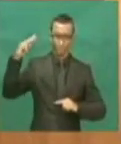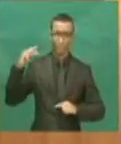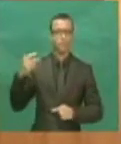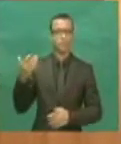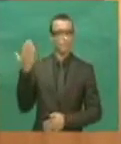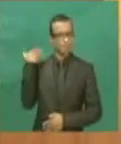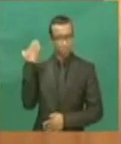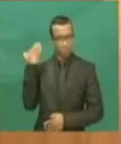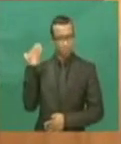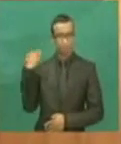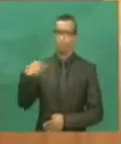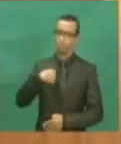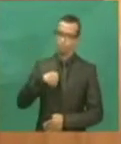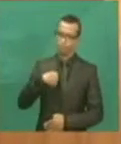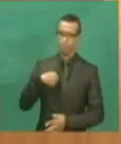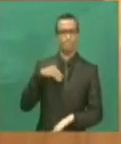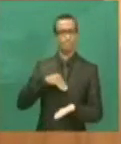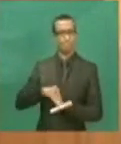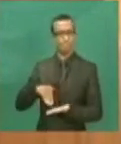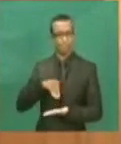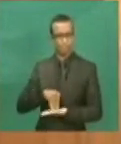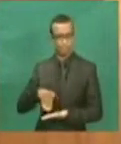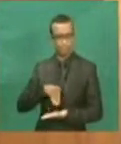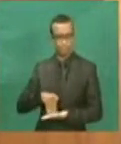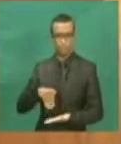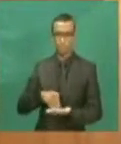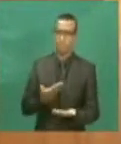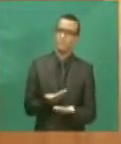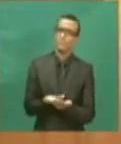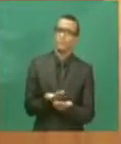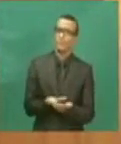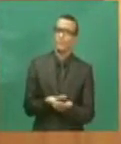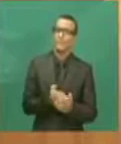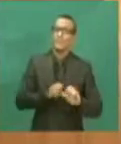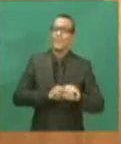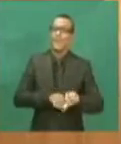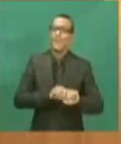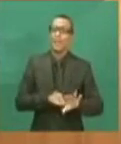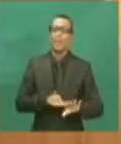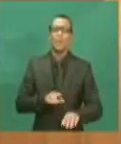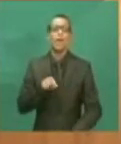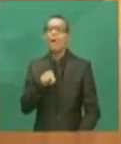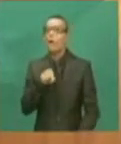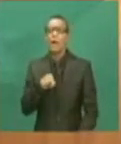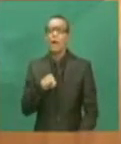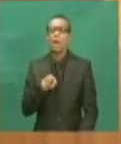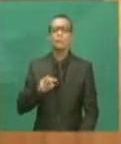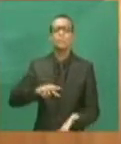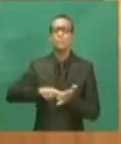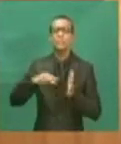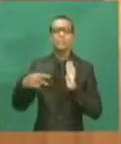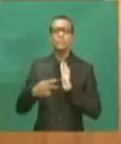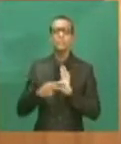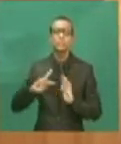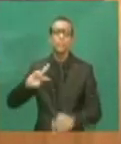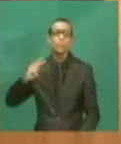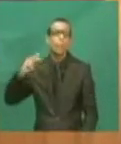época, eu secretário de Educação. E promoção significa dizer exatamente o seguinte,